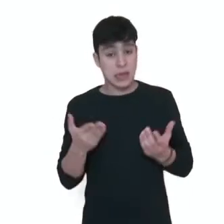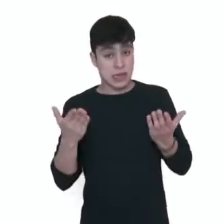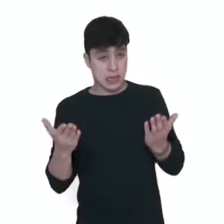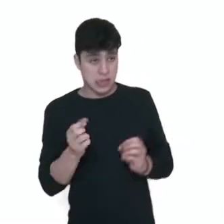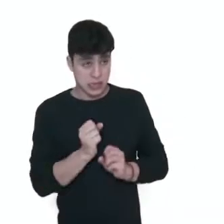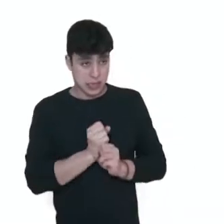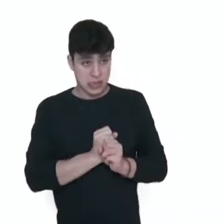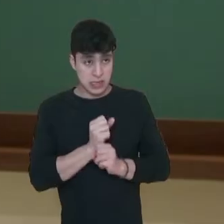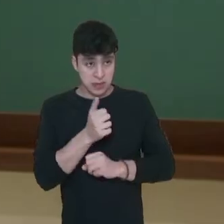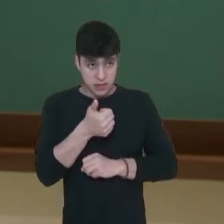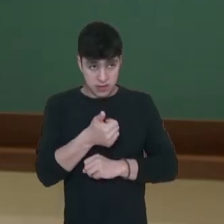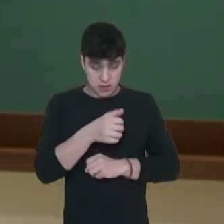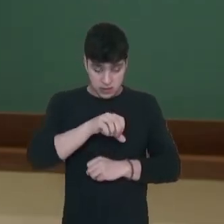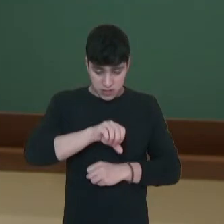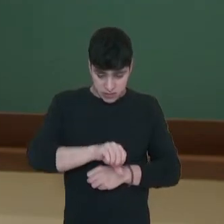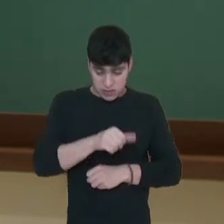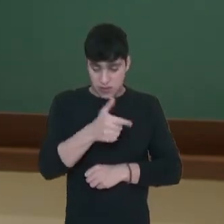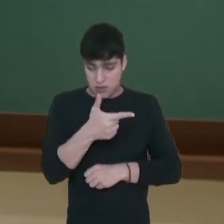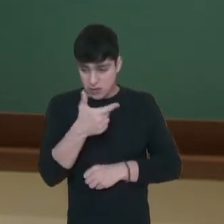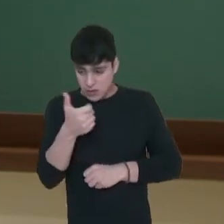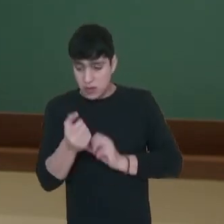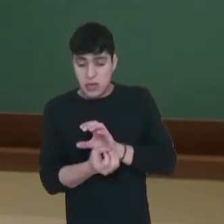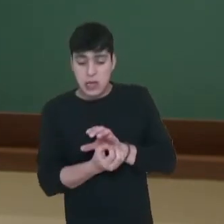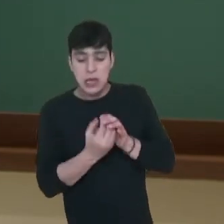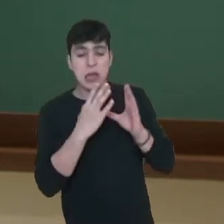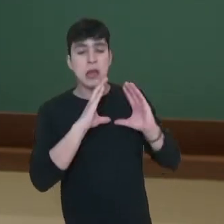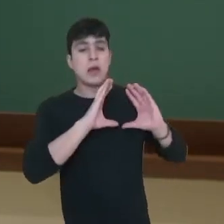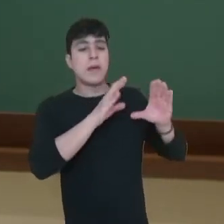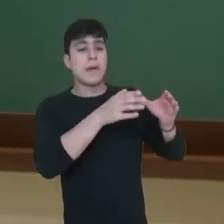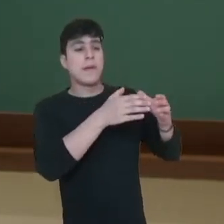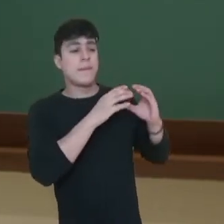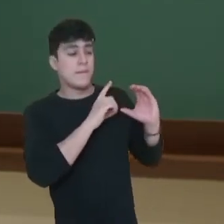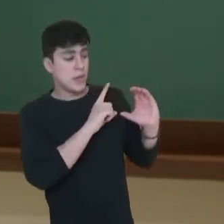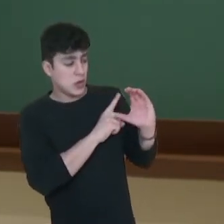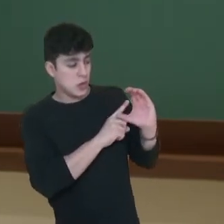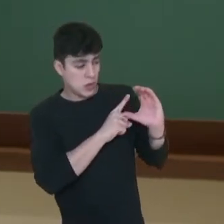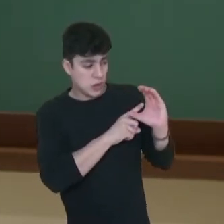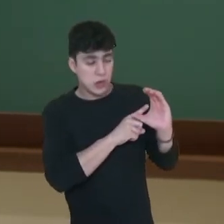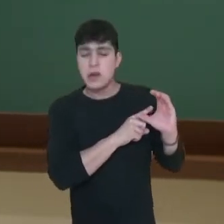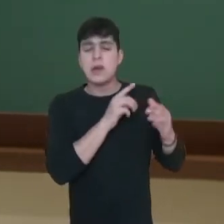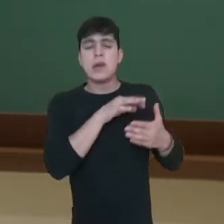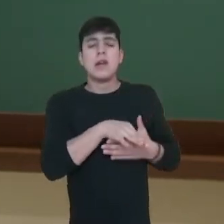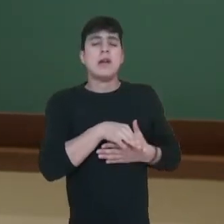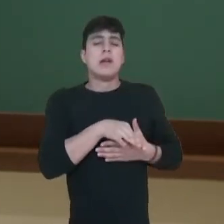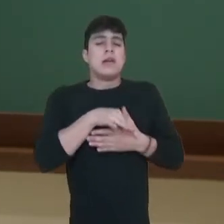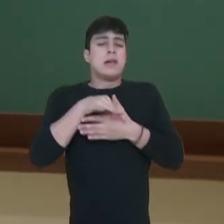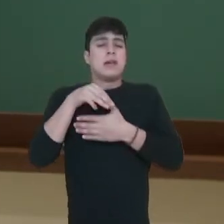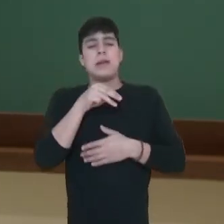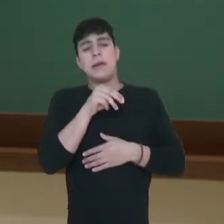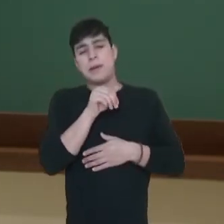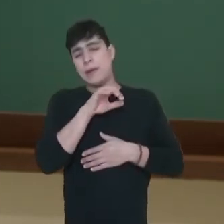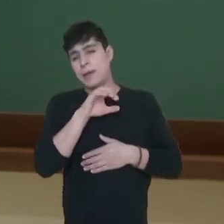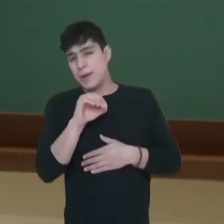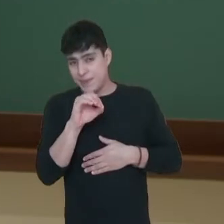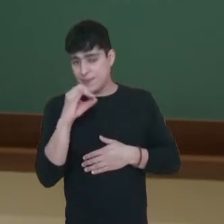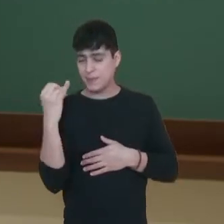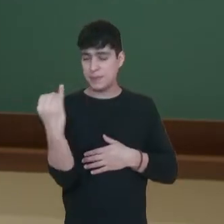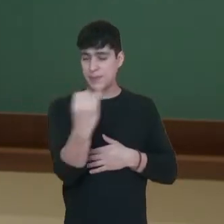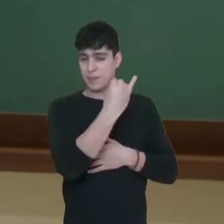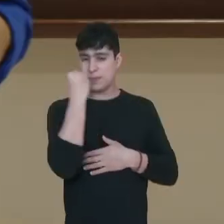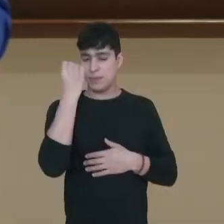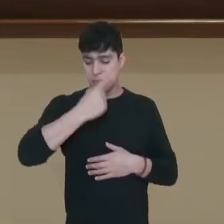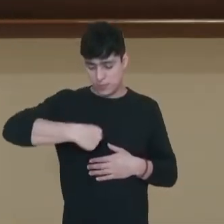criado o Partido Comunista dentro da China com a liderança de Mao Tse Tung. É importante a gente saber